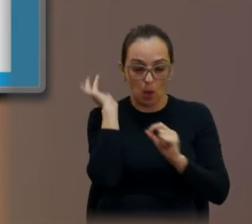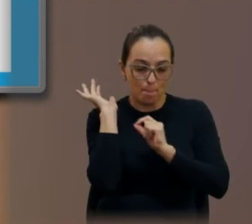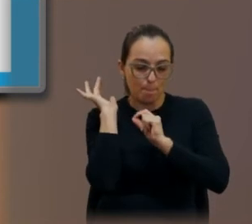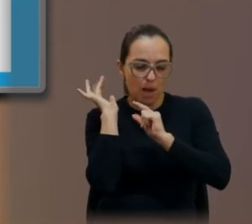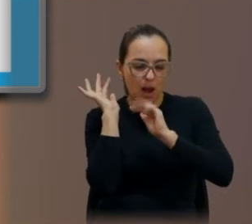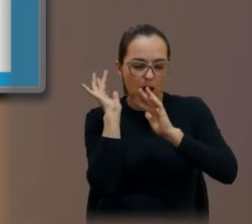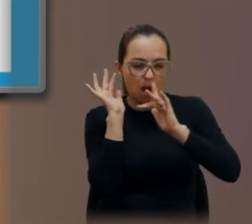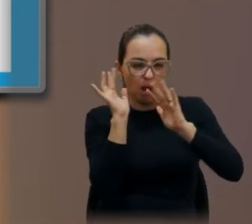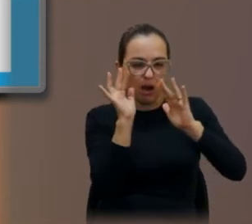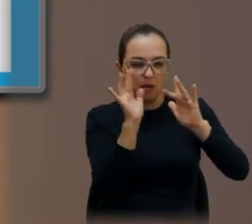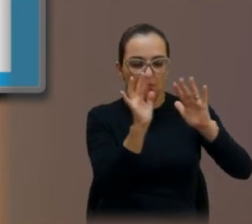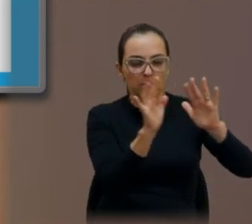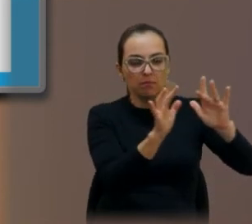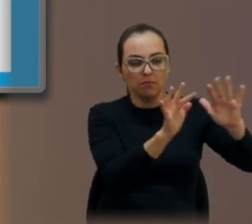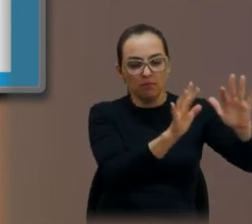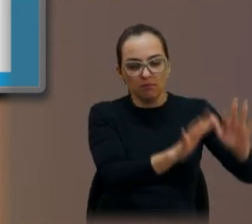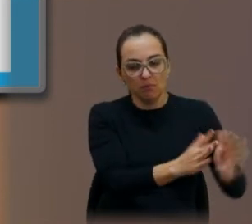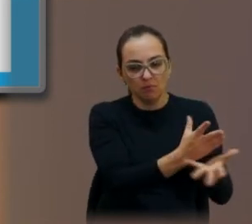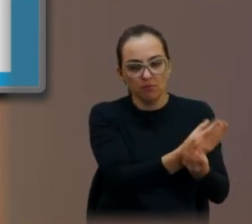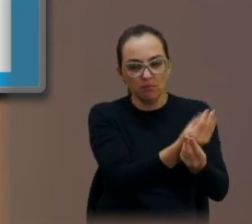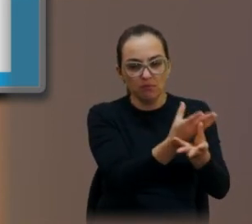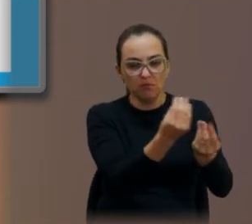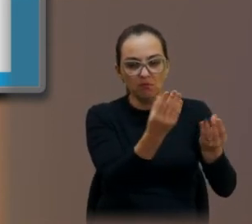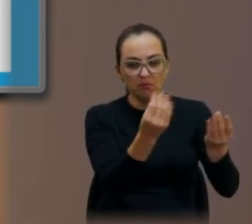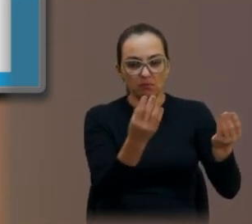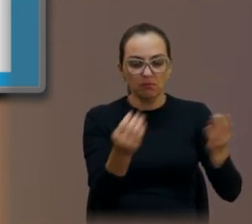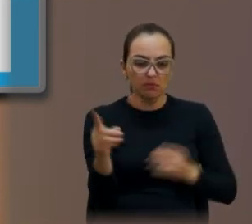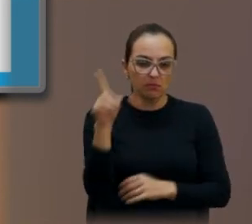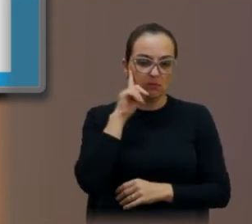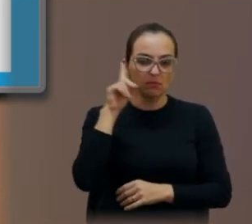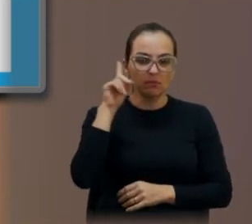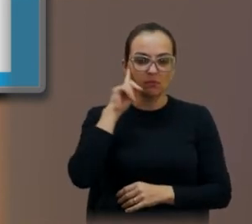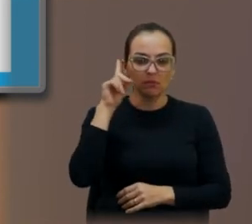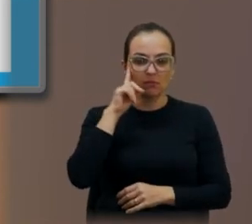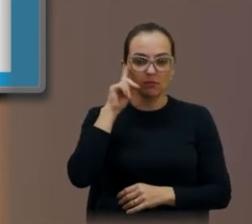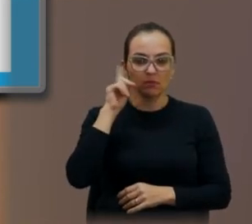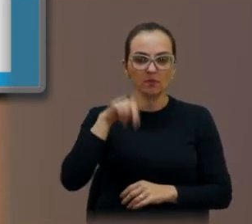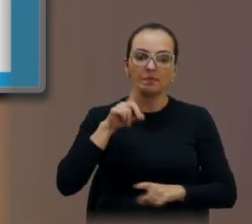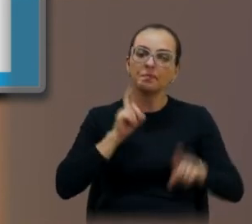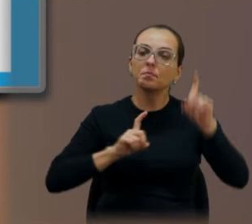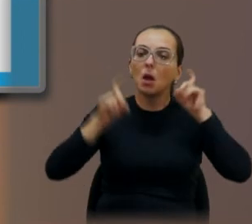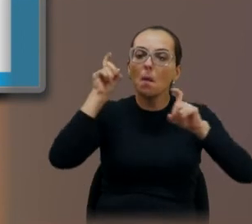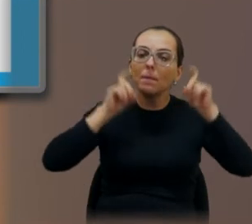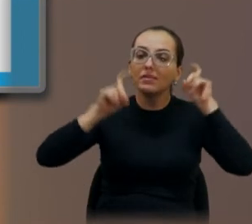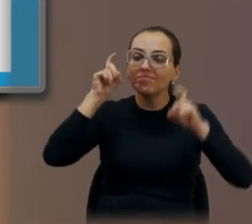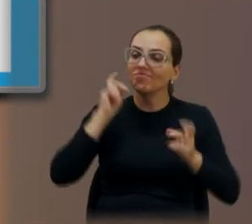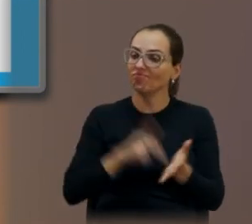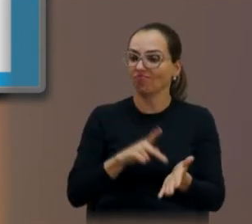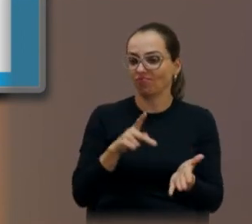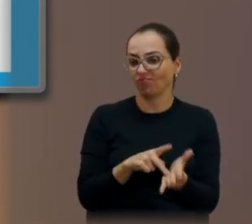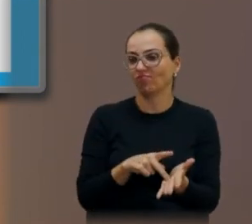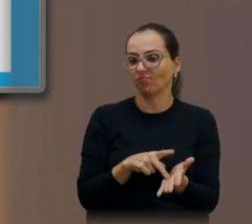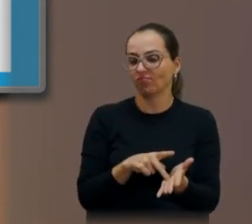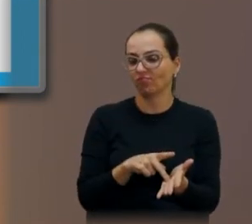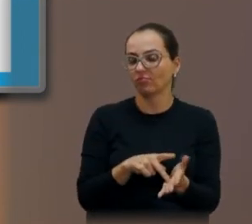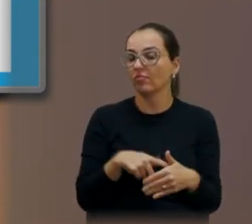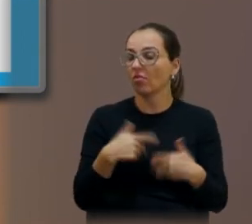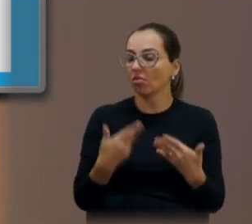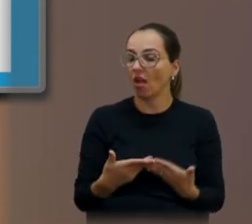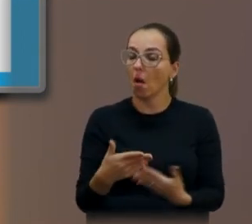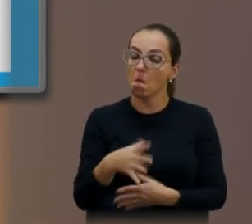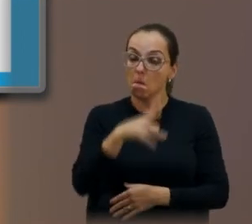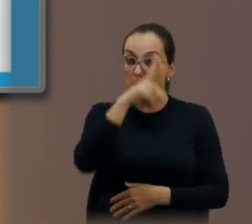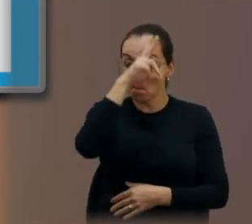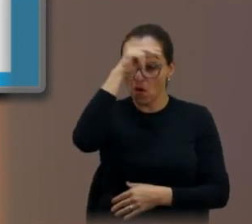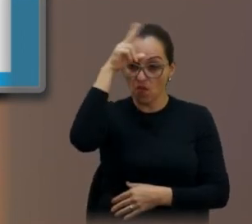centenas e centenas de pessoas por dia. e isso é muito preocupante. E foi, a prefeitura